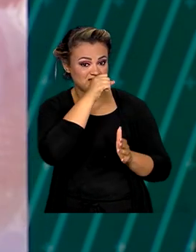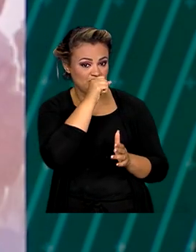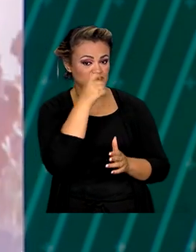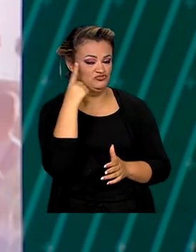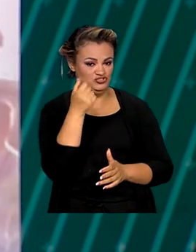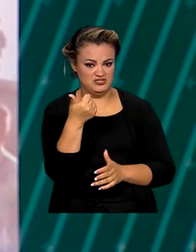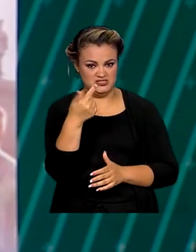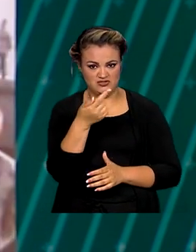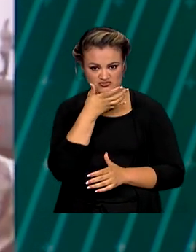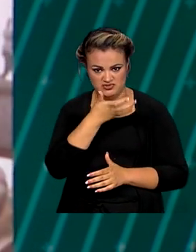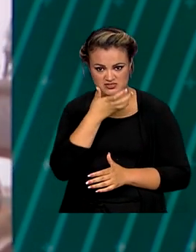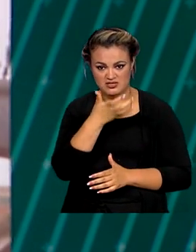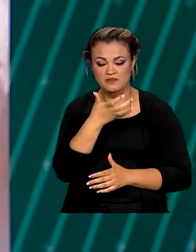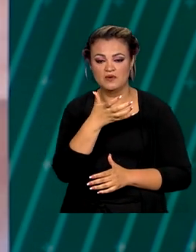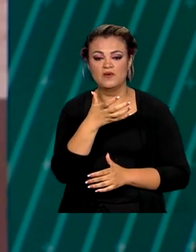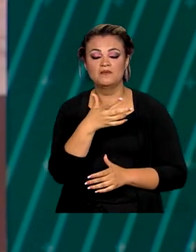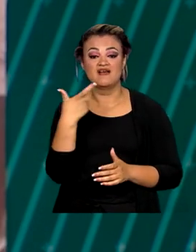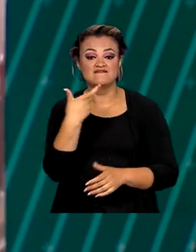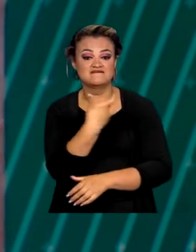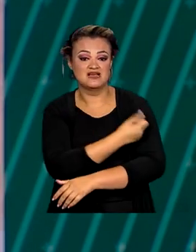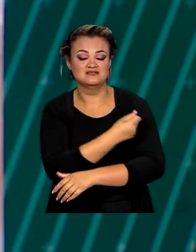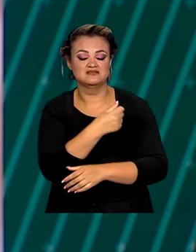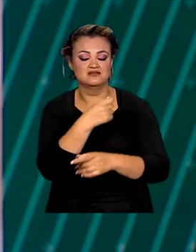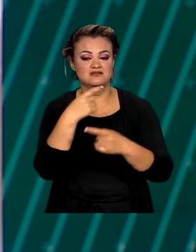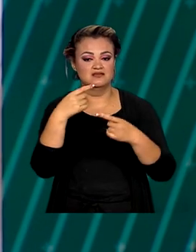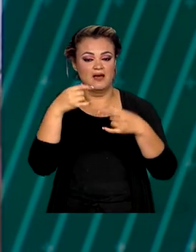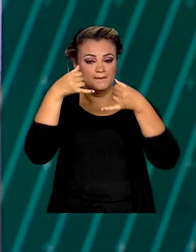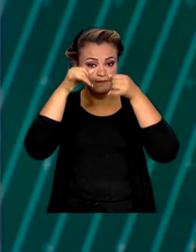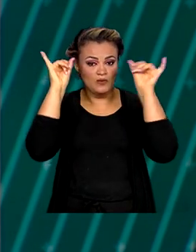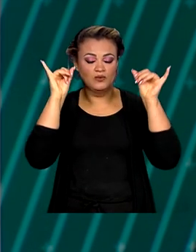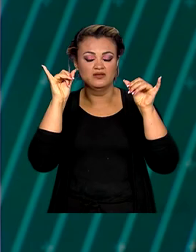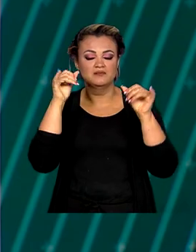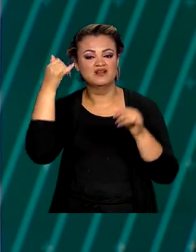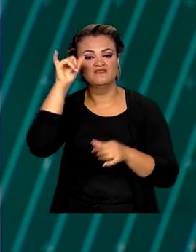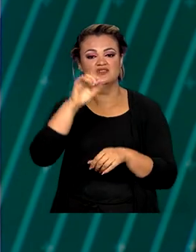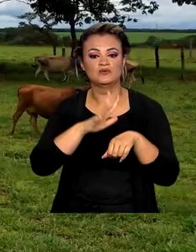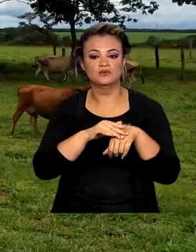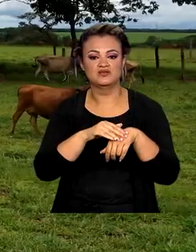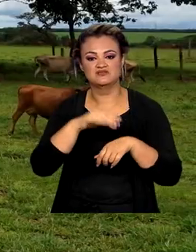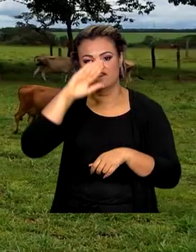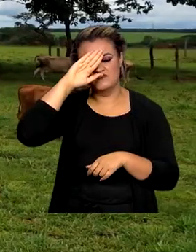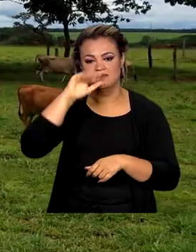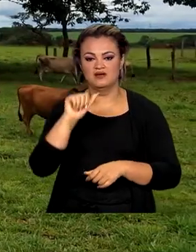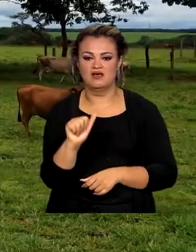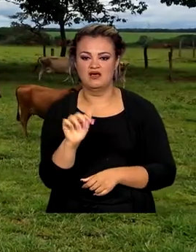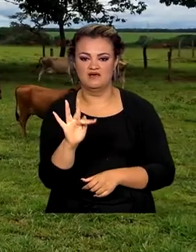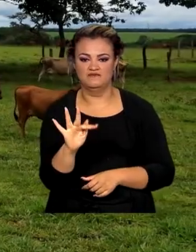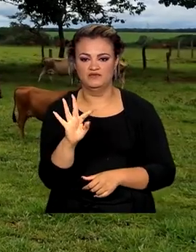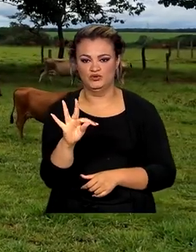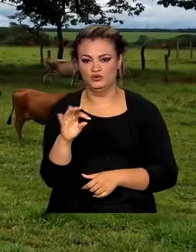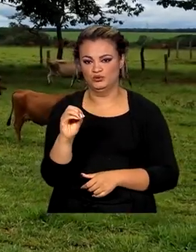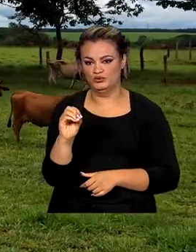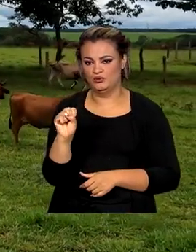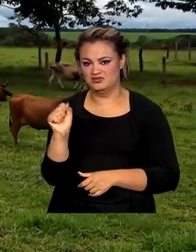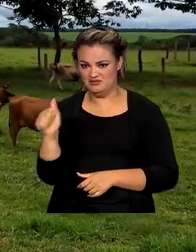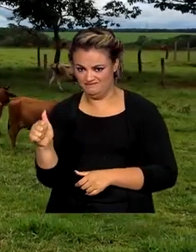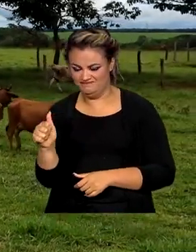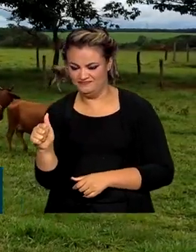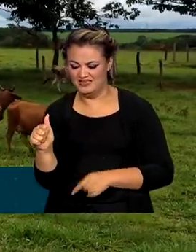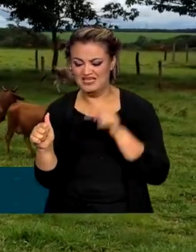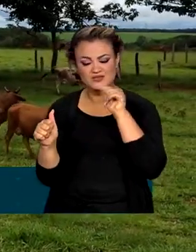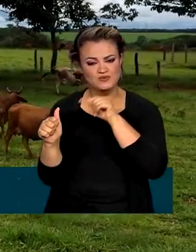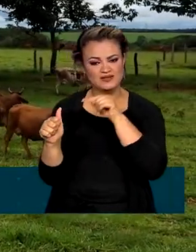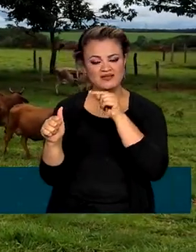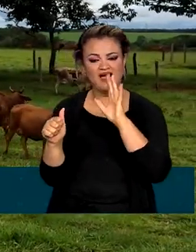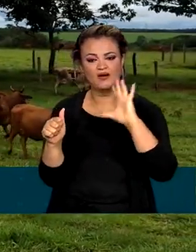17 de dezembro, para vacinar o rebanho contra a febre aftosa. A febre aftosa é